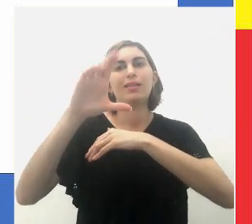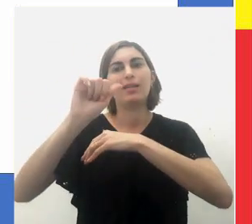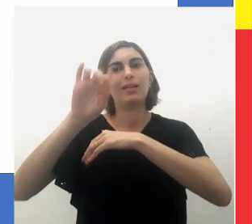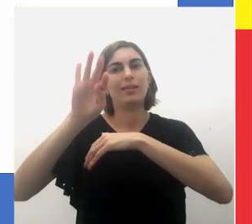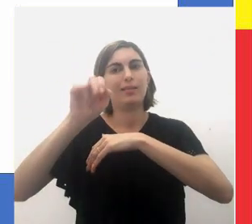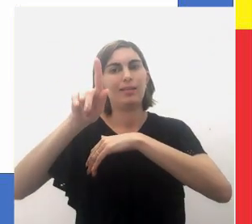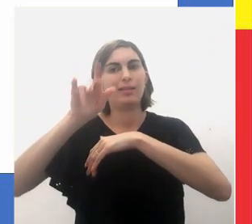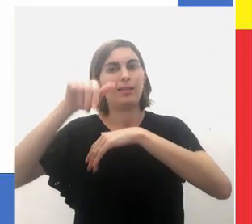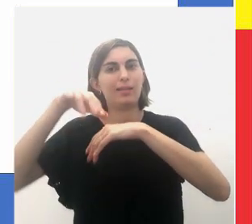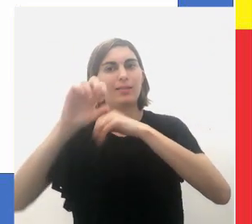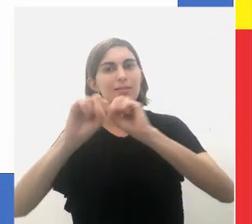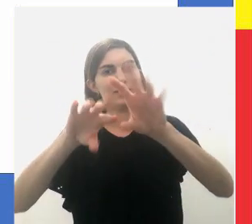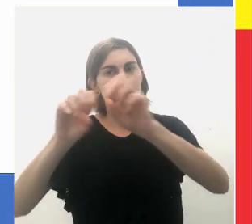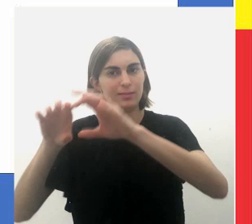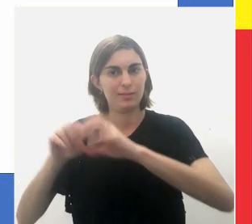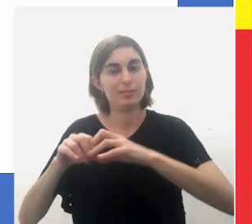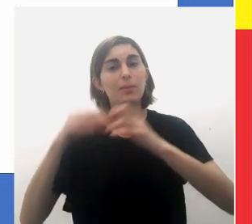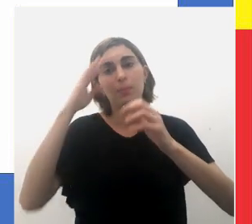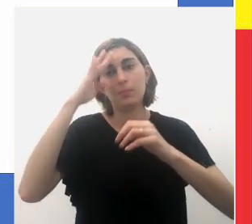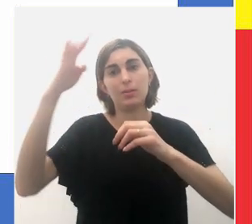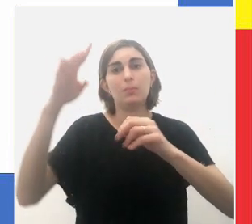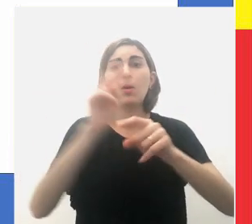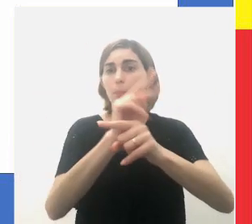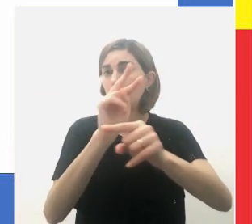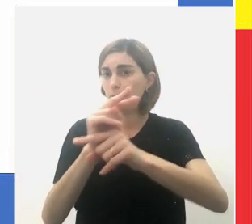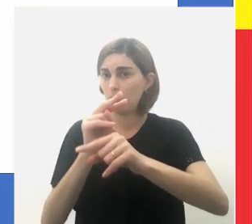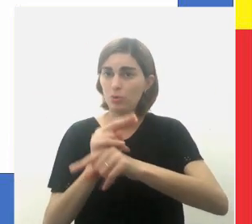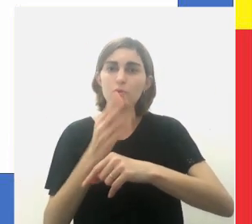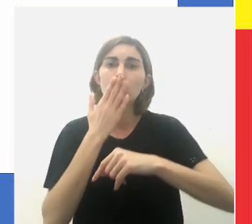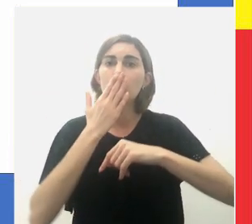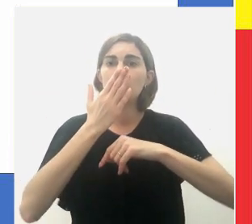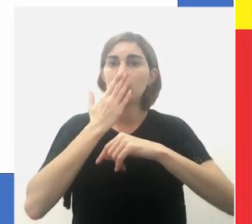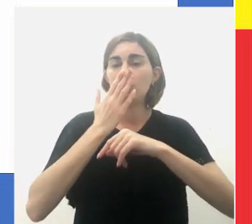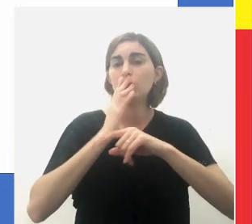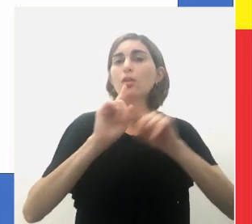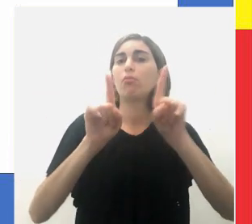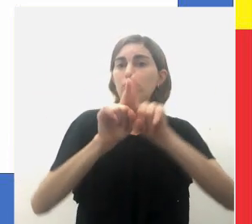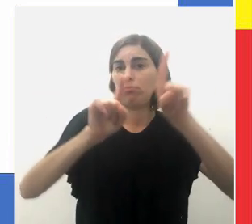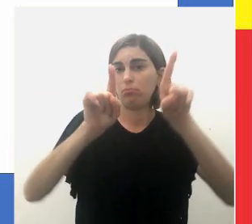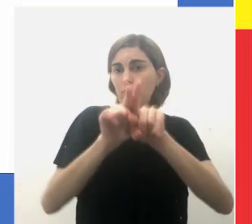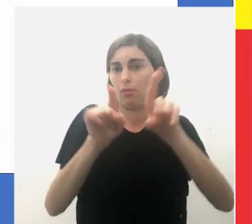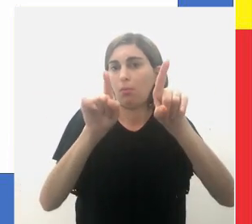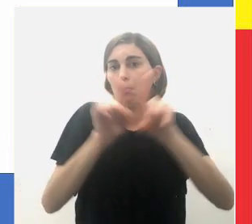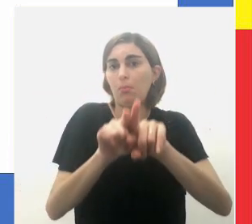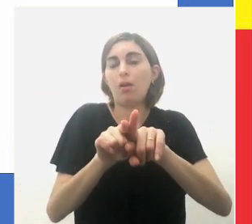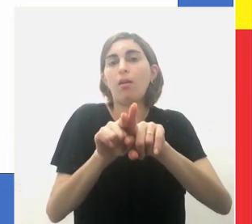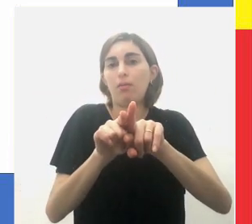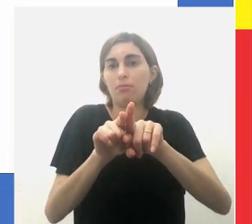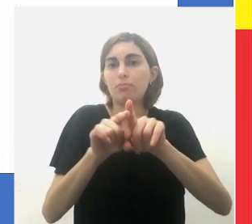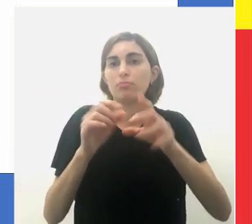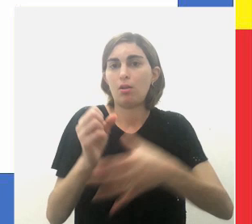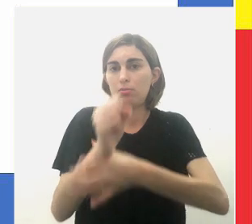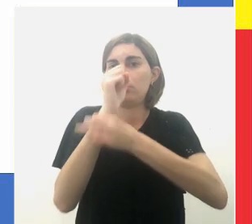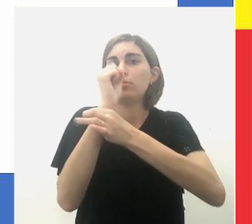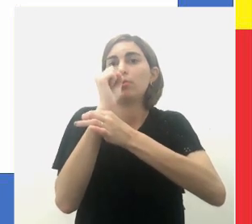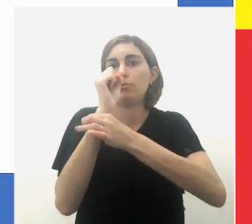catequese. Então, sua principal finalidade era proteger os índios e, ao mesmo tempo, assegurar a implementação